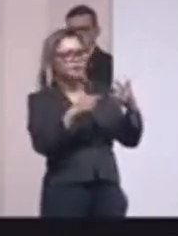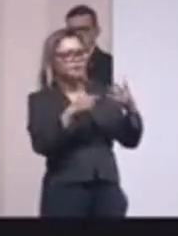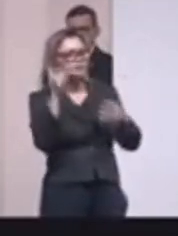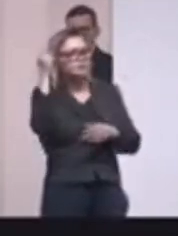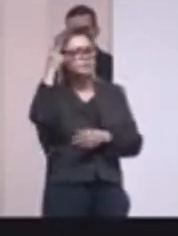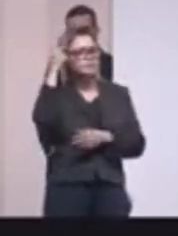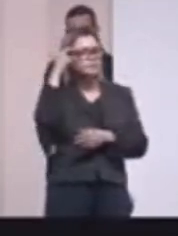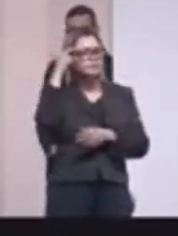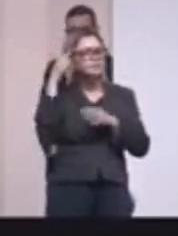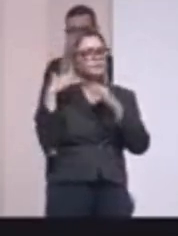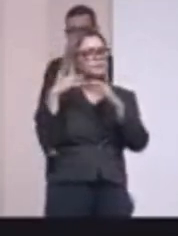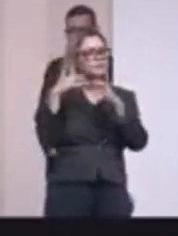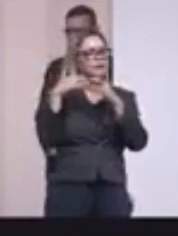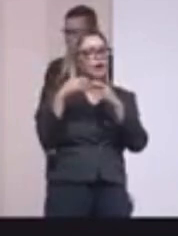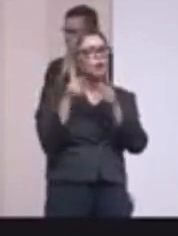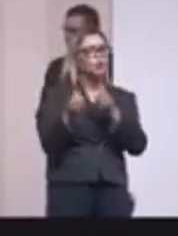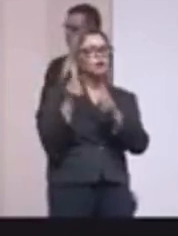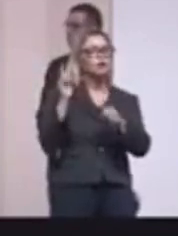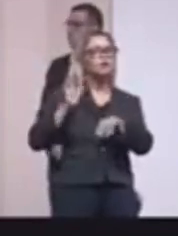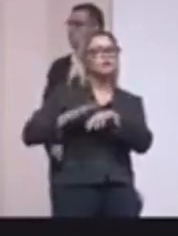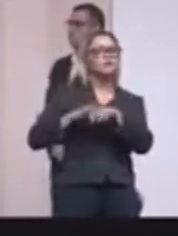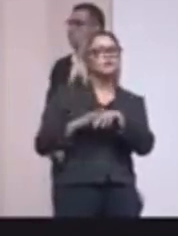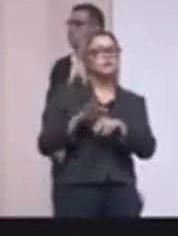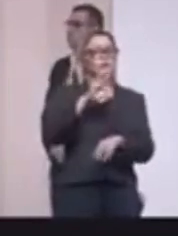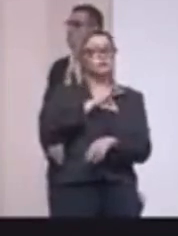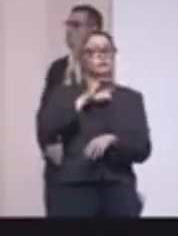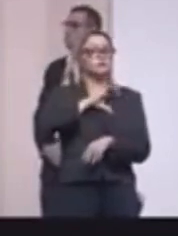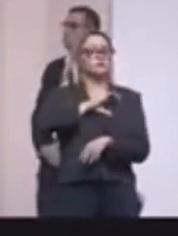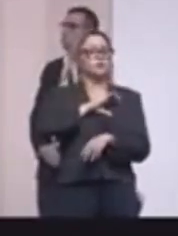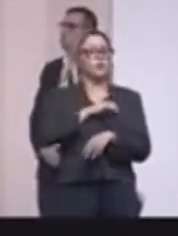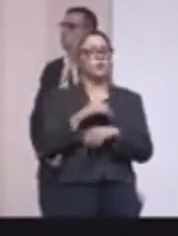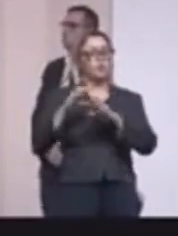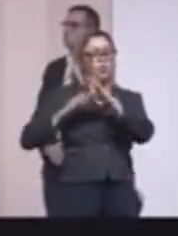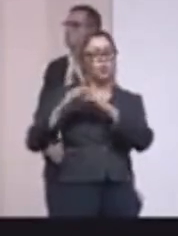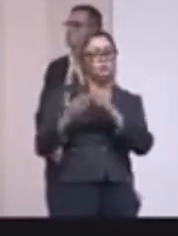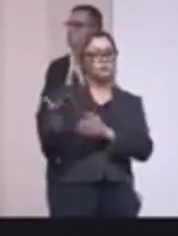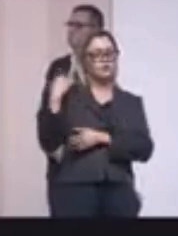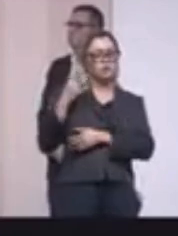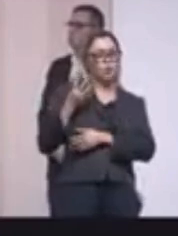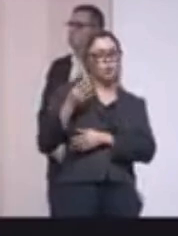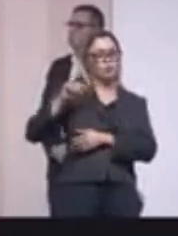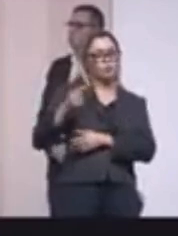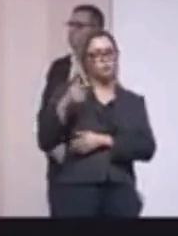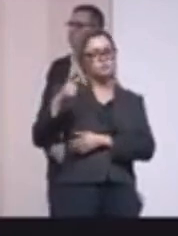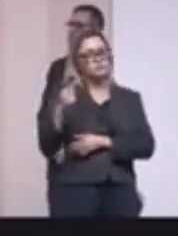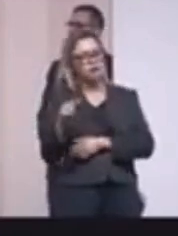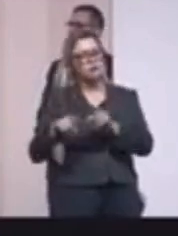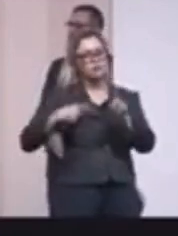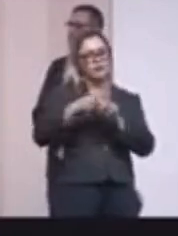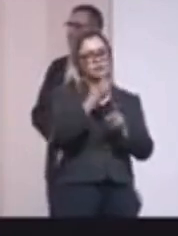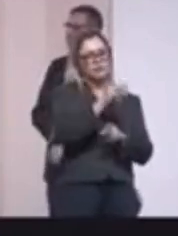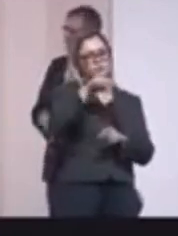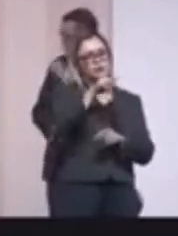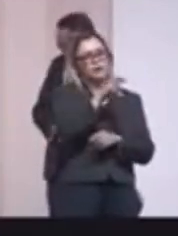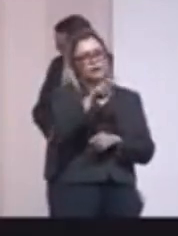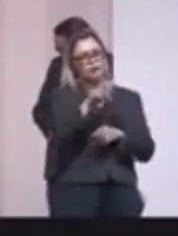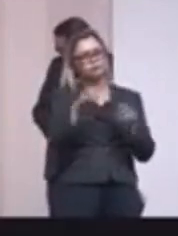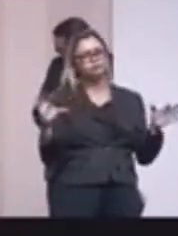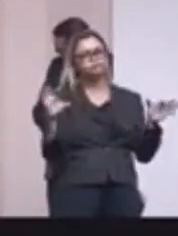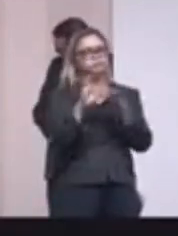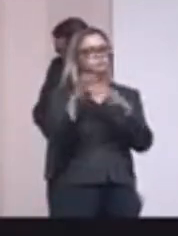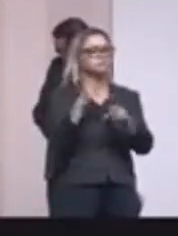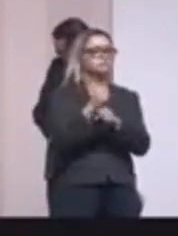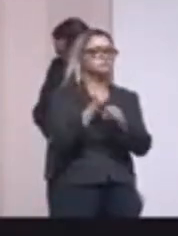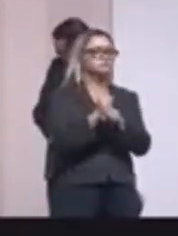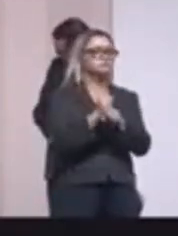a gente pensar naquilo que a gente está fazendo na Polícia Civil, o concurso passado, 4.017, mais os 3.500 em andamento, a gente